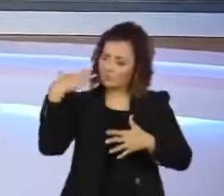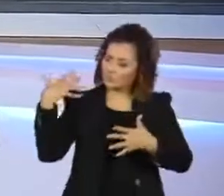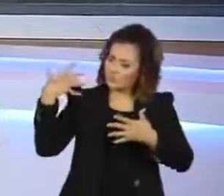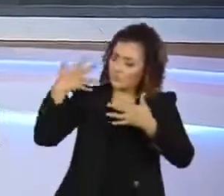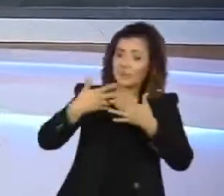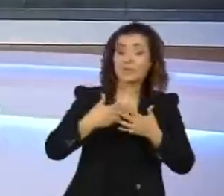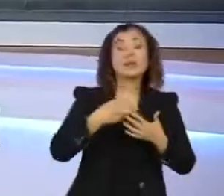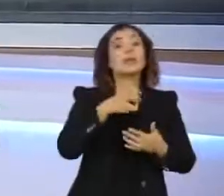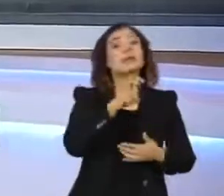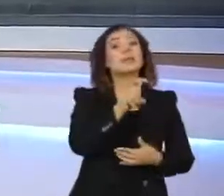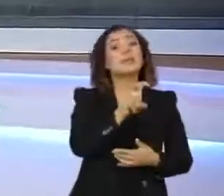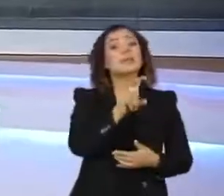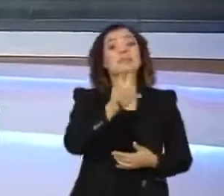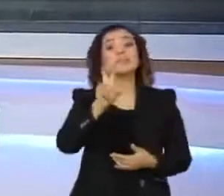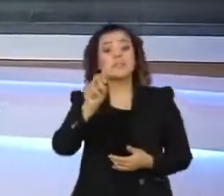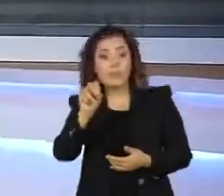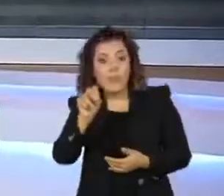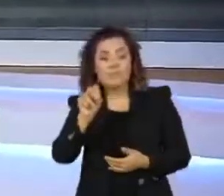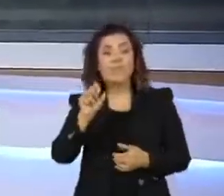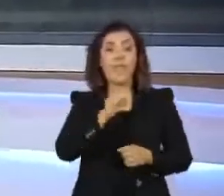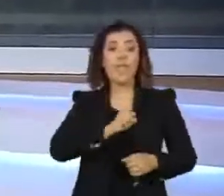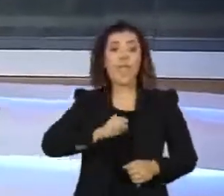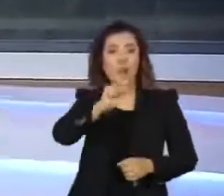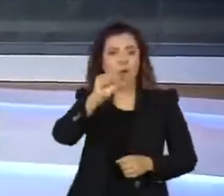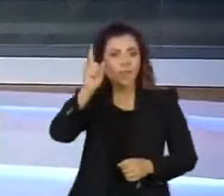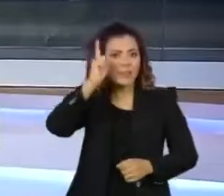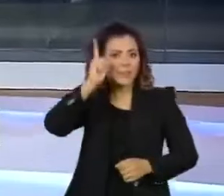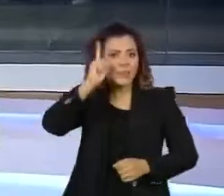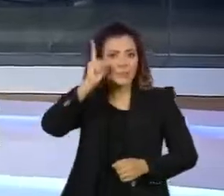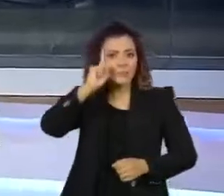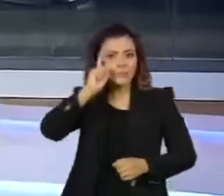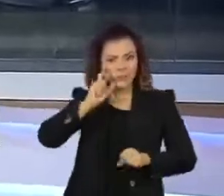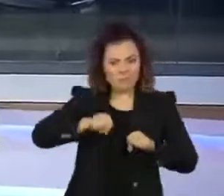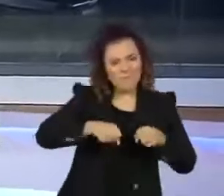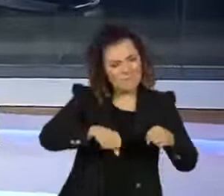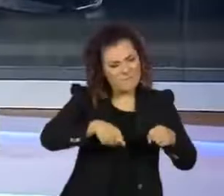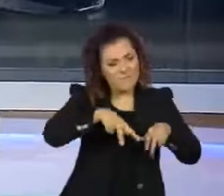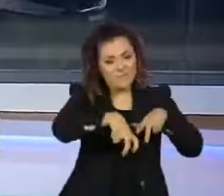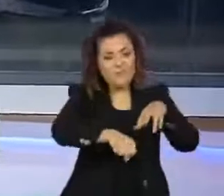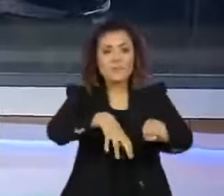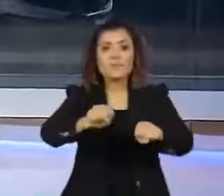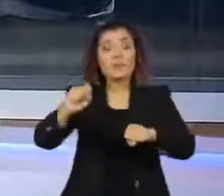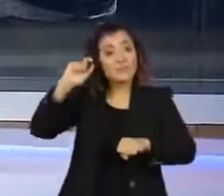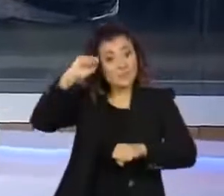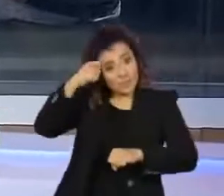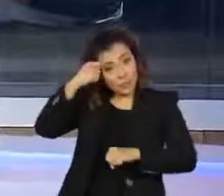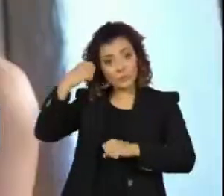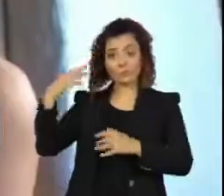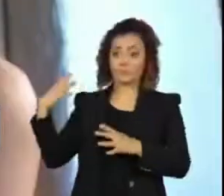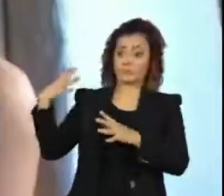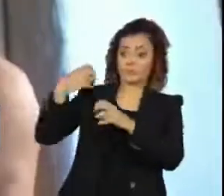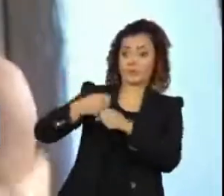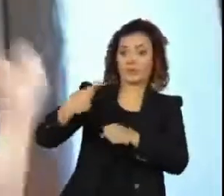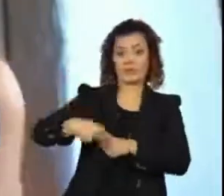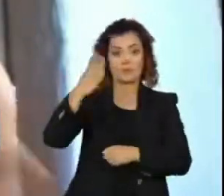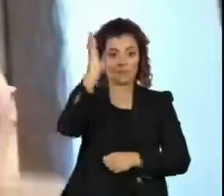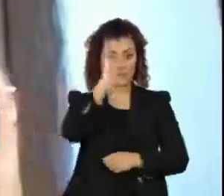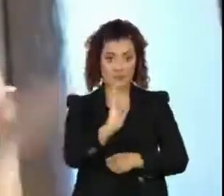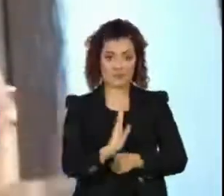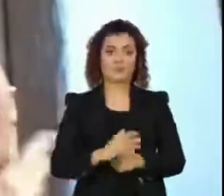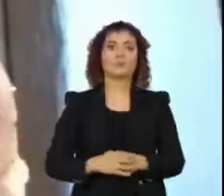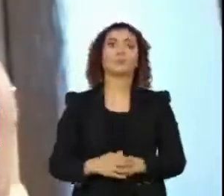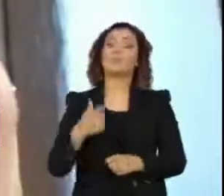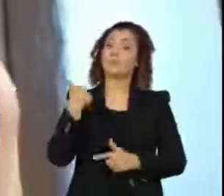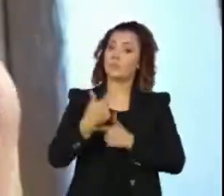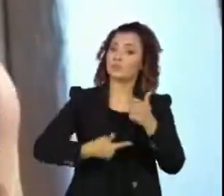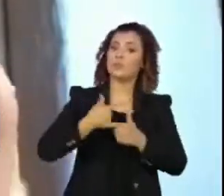550 heróis negros do cotidiano invisibilizados sistematicamente na história do Brasil. Esse é um trabalho